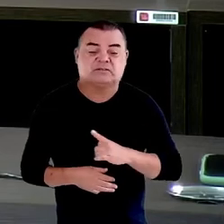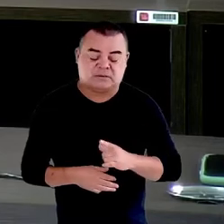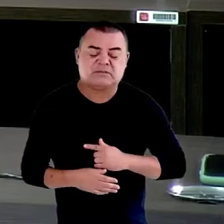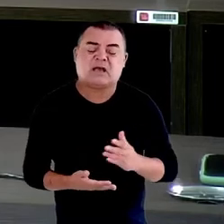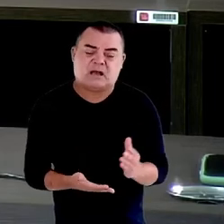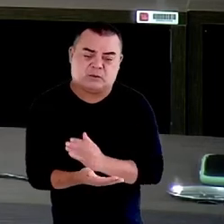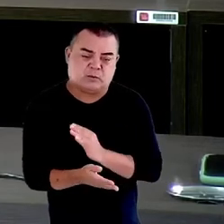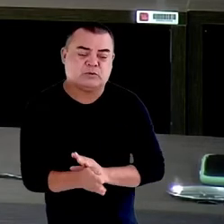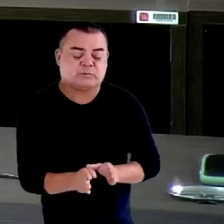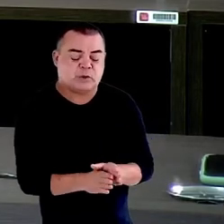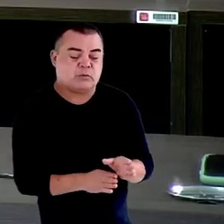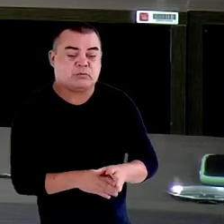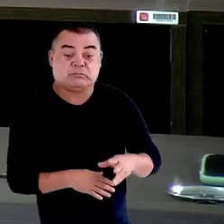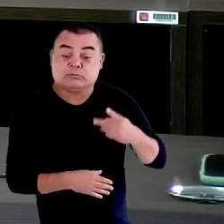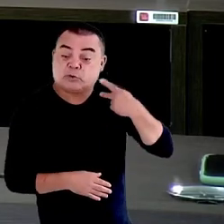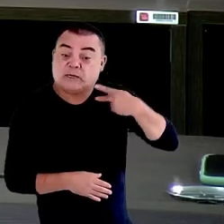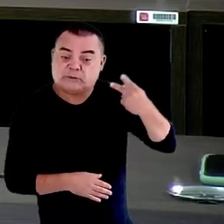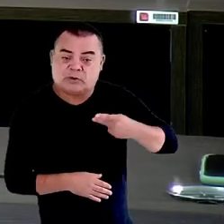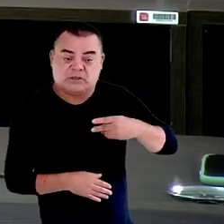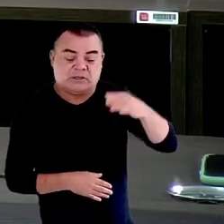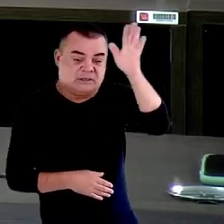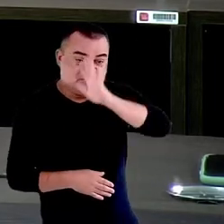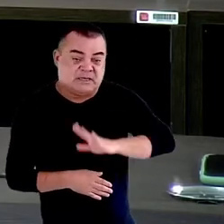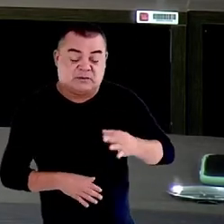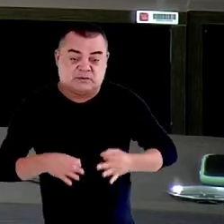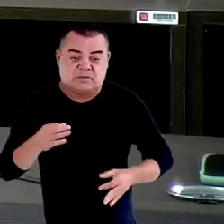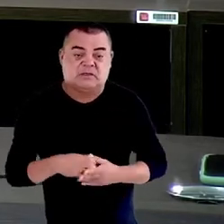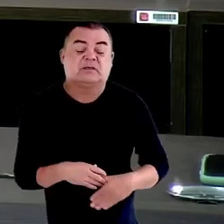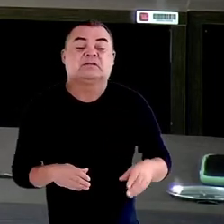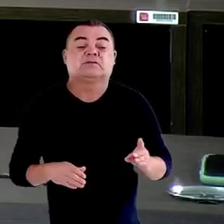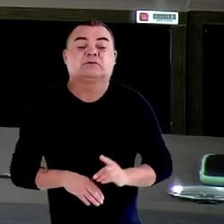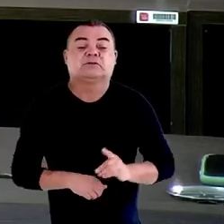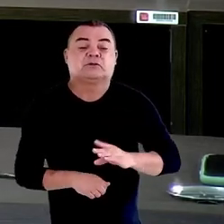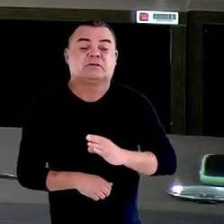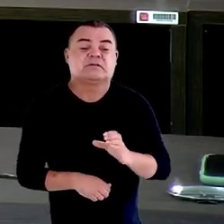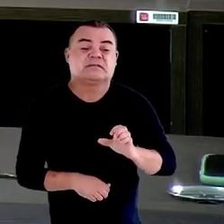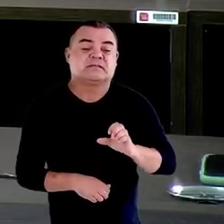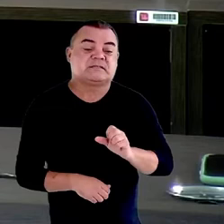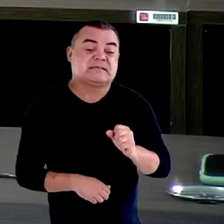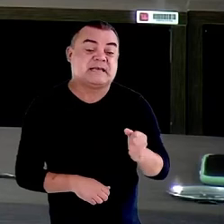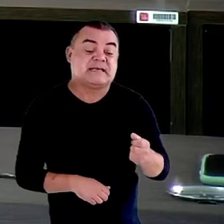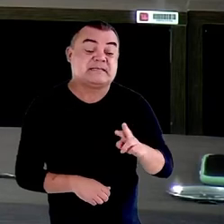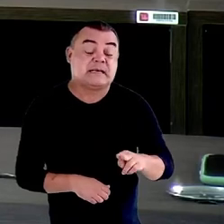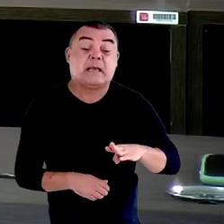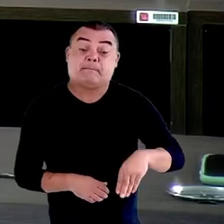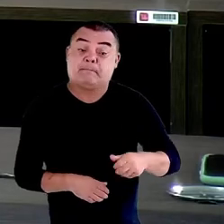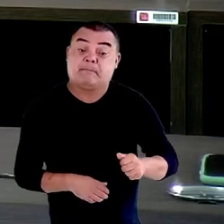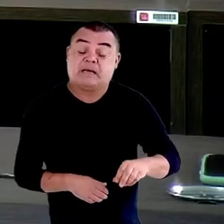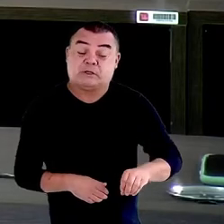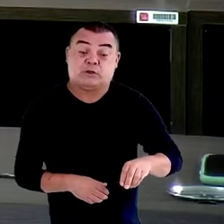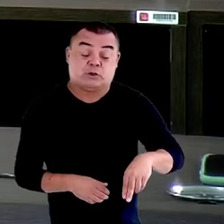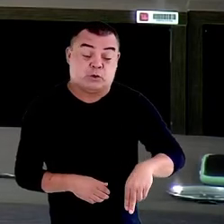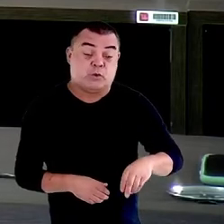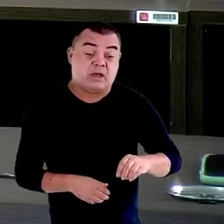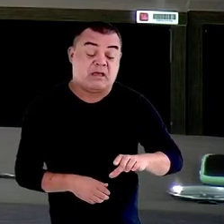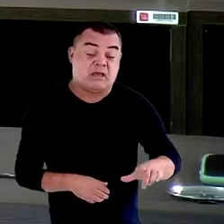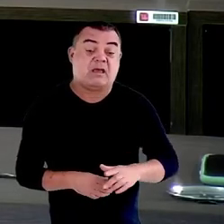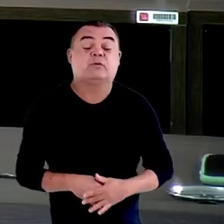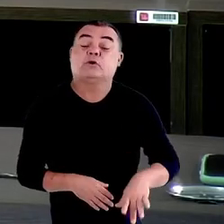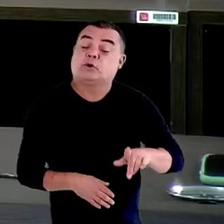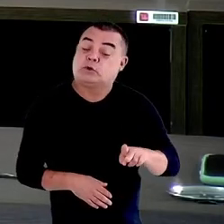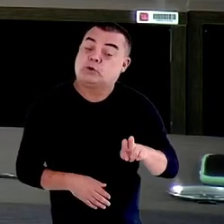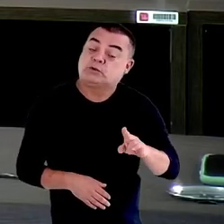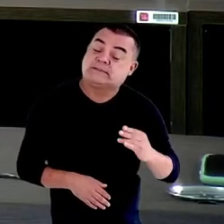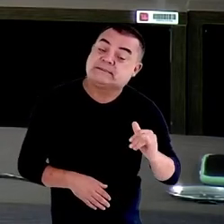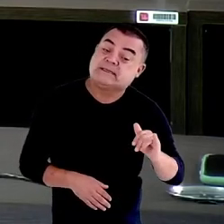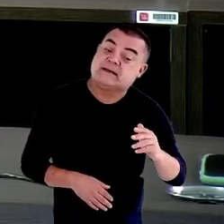gerais de justiça aqui, doutor César, doutor Manuel, tem a doutora Luciana, que está virtualmente e que é presidente